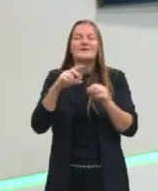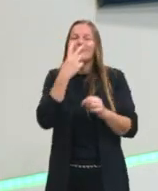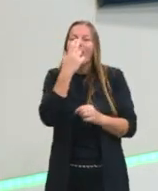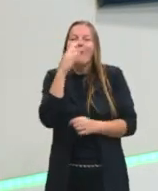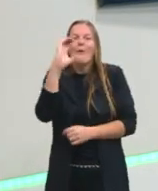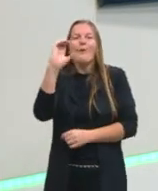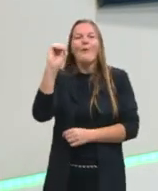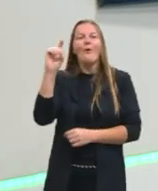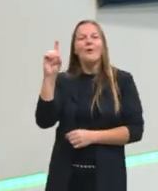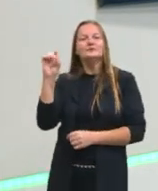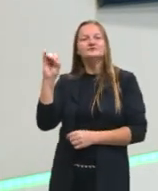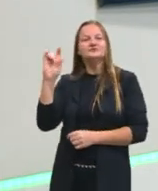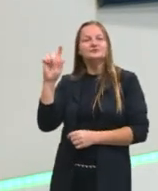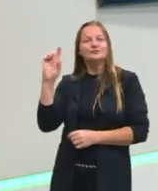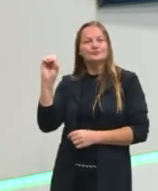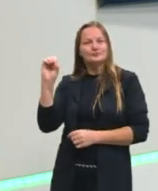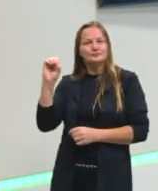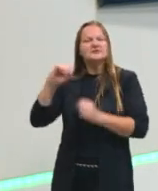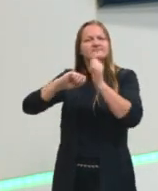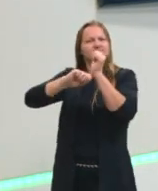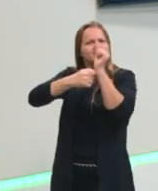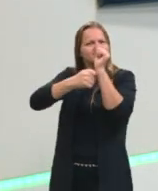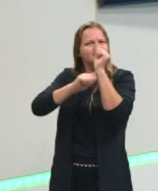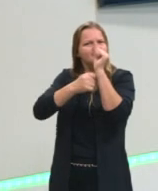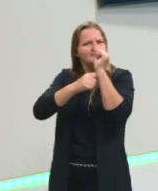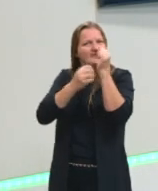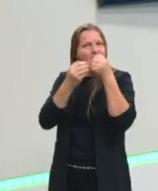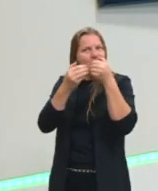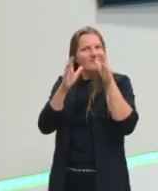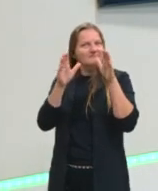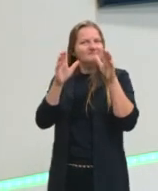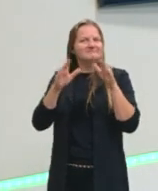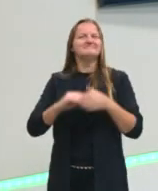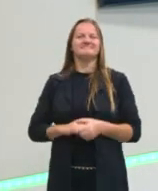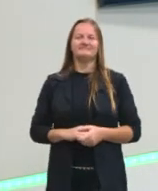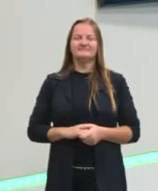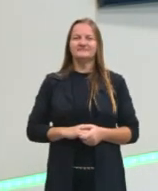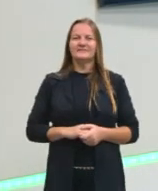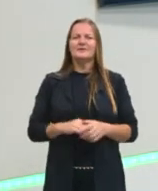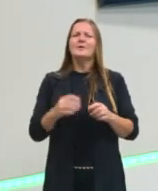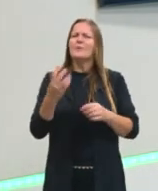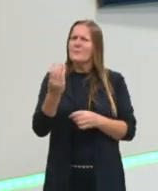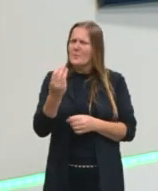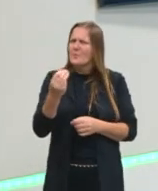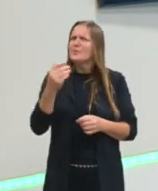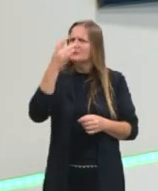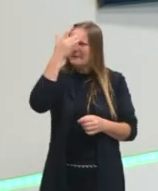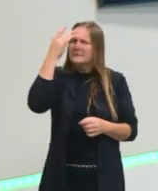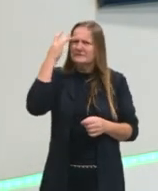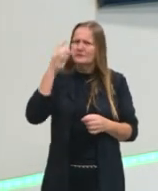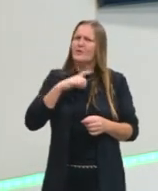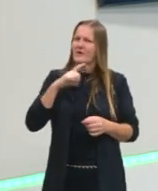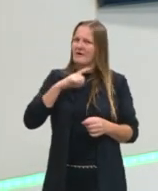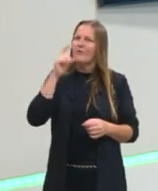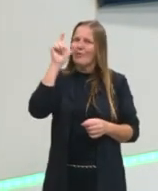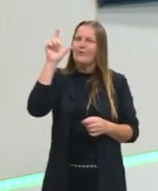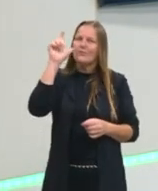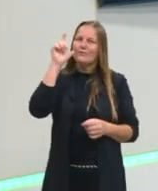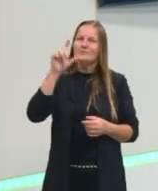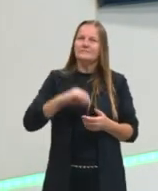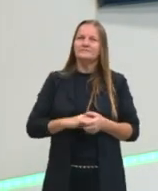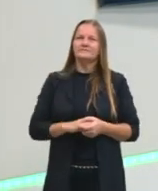e a gente consegue consegue então decifrar esse texto. Muita gente usa essa estratégia, por exemplo, para